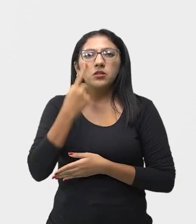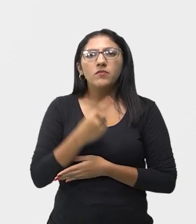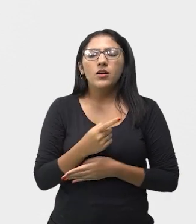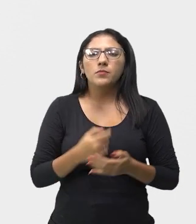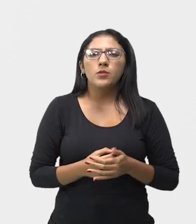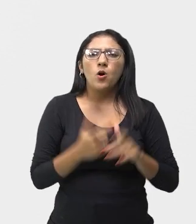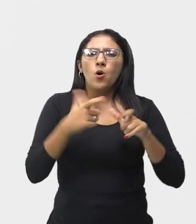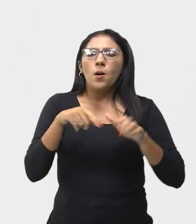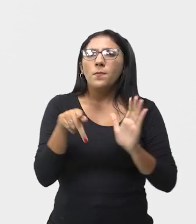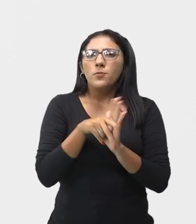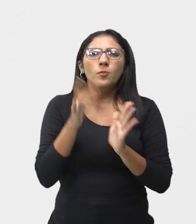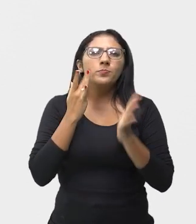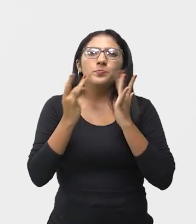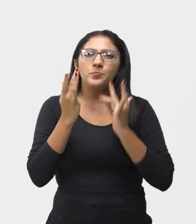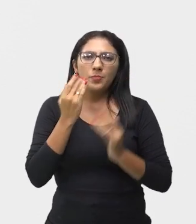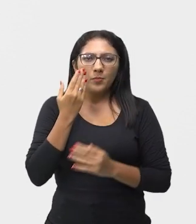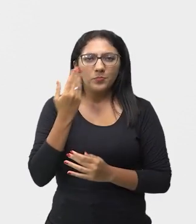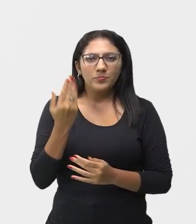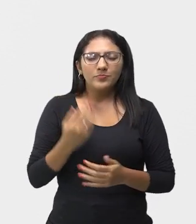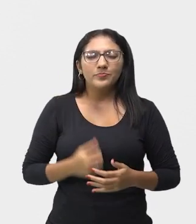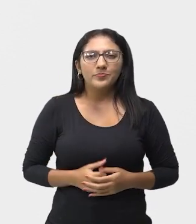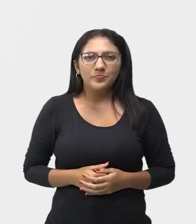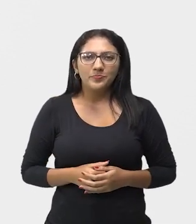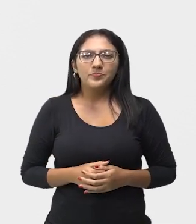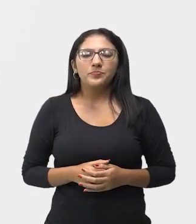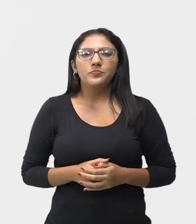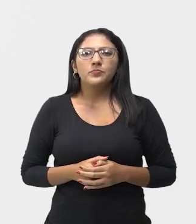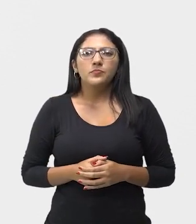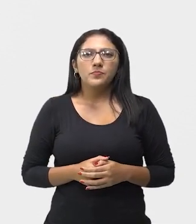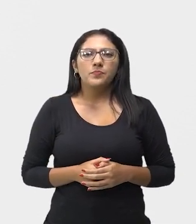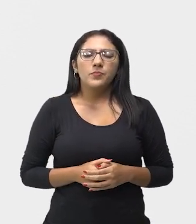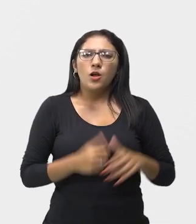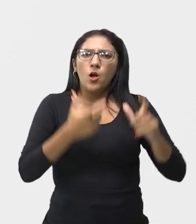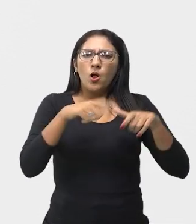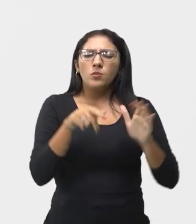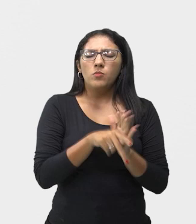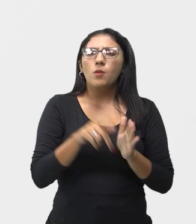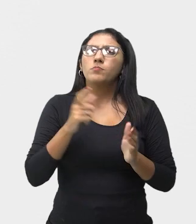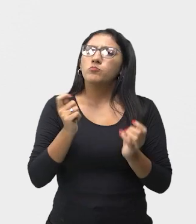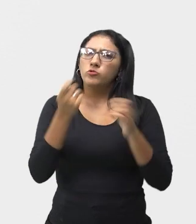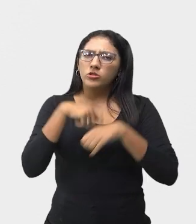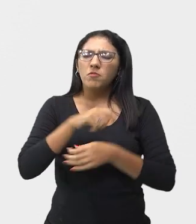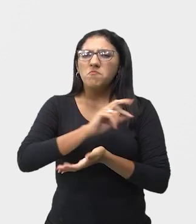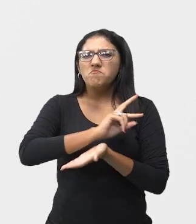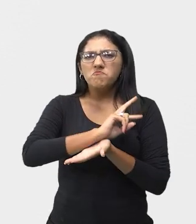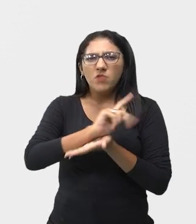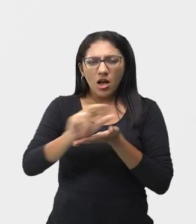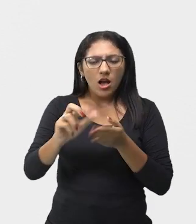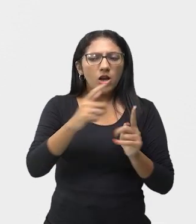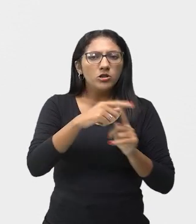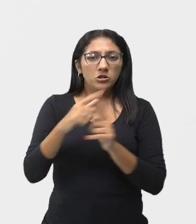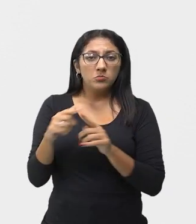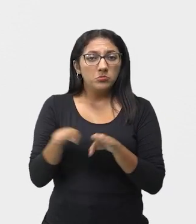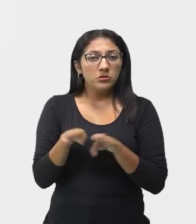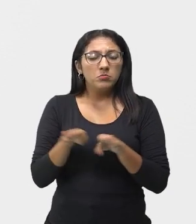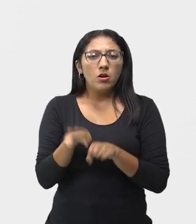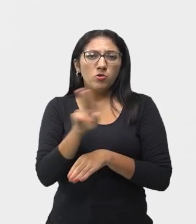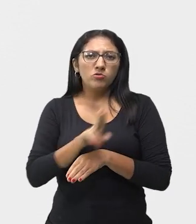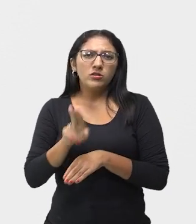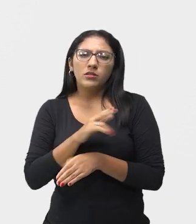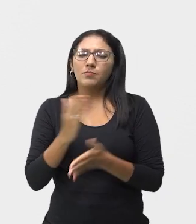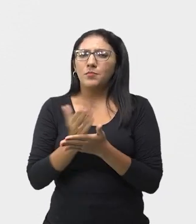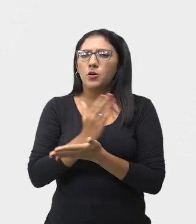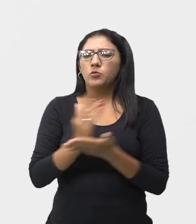espetáculos teatrais. Os espetáculos, eles podem ser de vários tipos e utilizar distintos